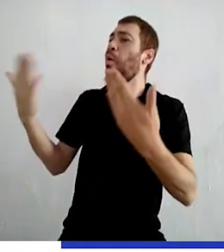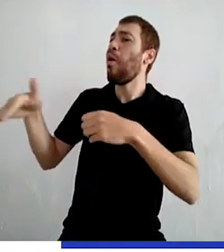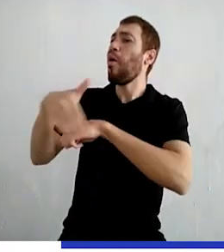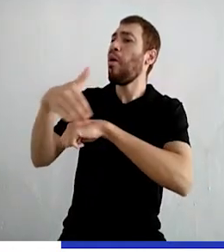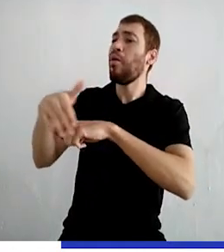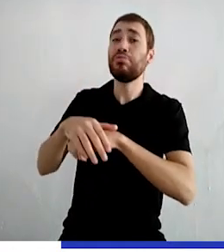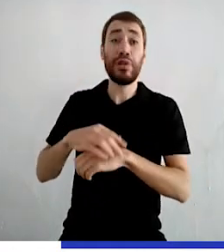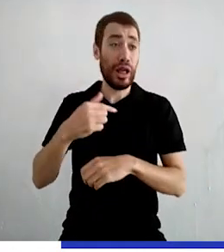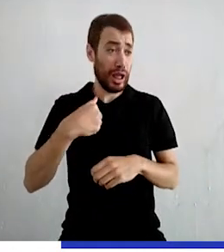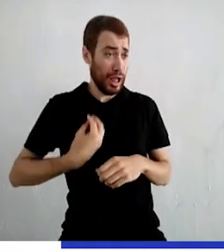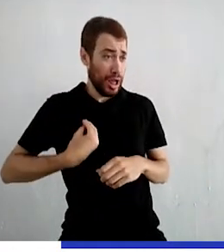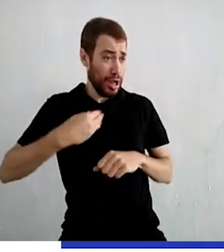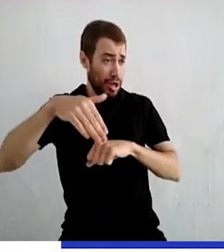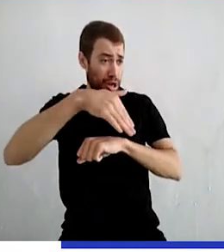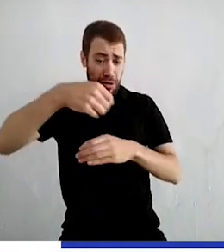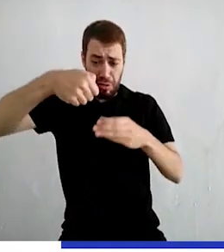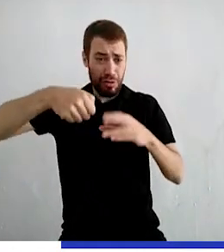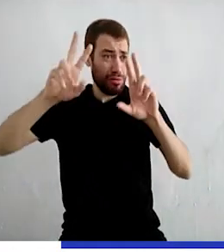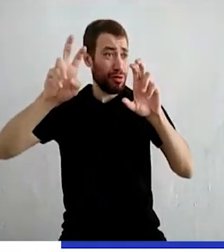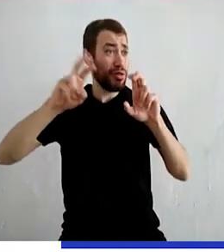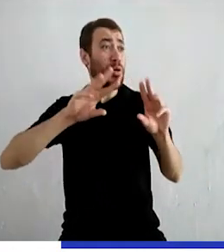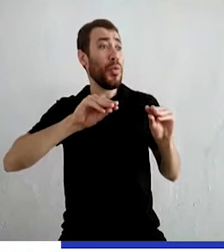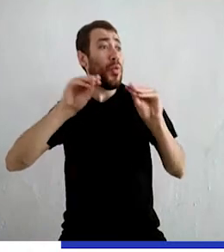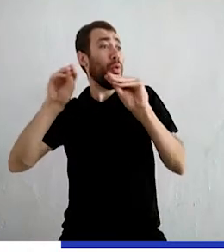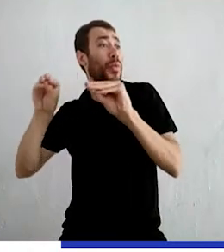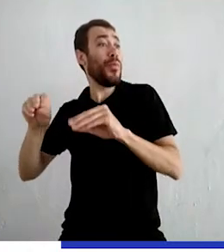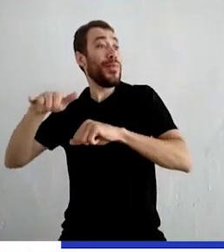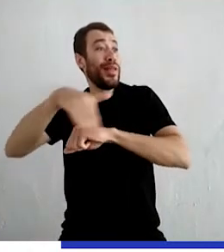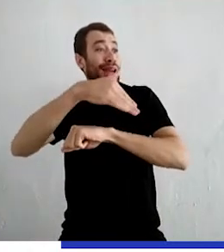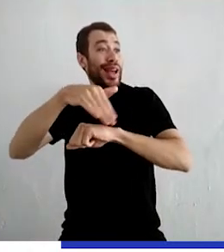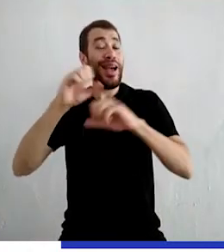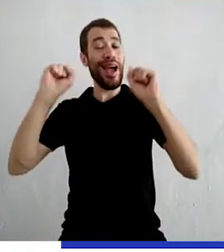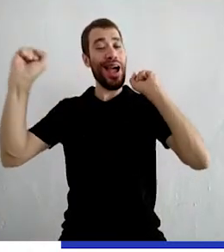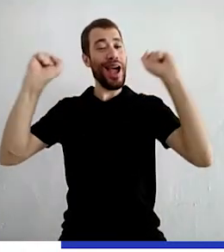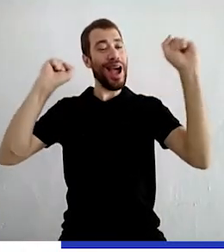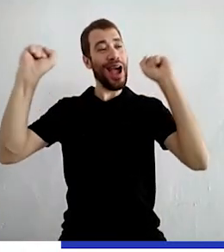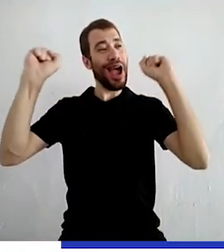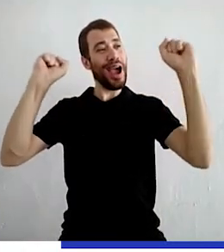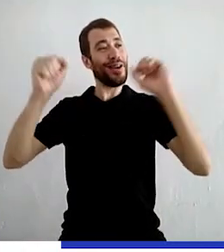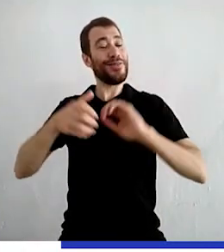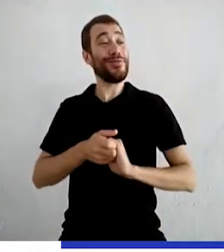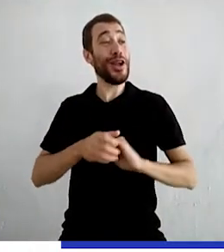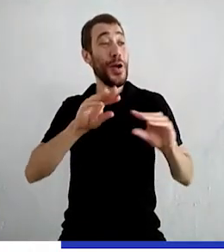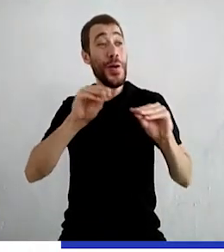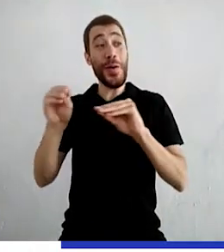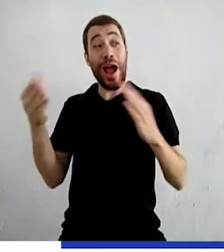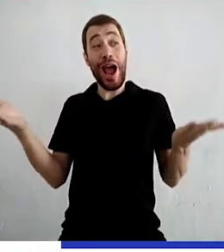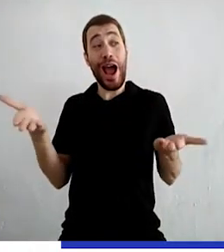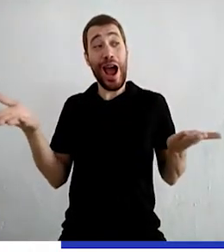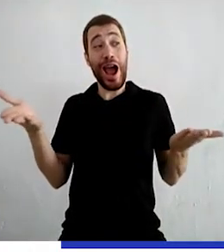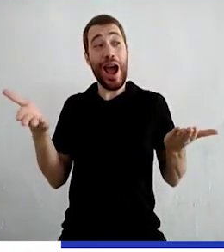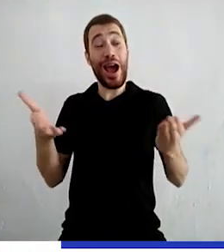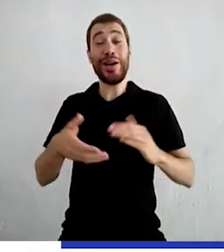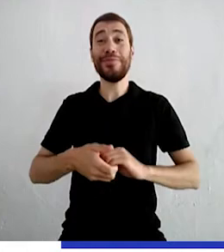Não moro mais Na rua das bacias E sim Na rua das toalhas Mudei-me